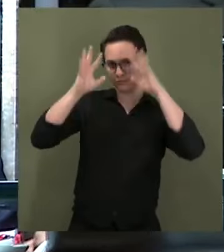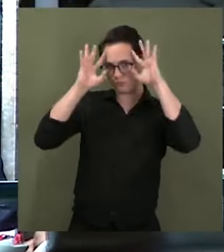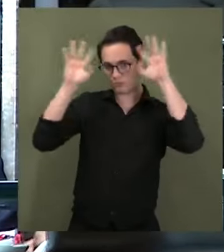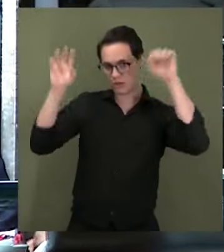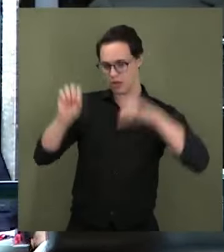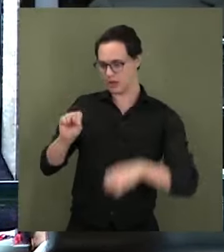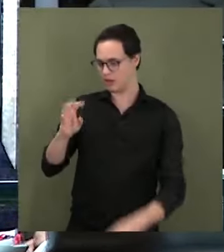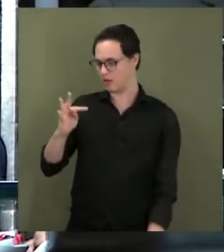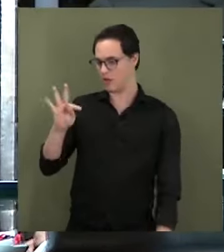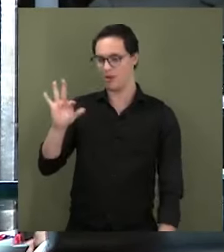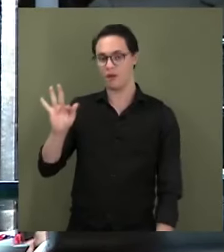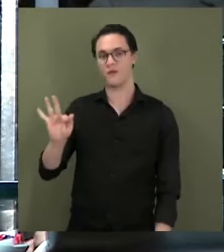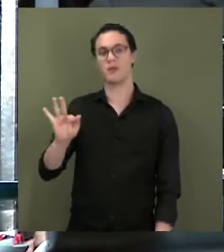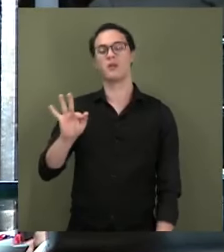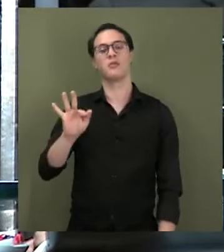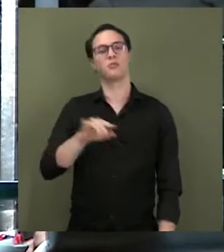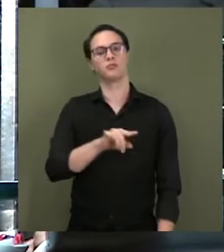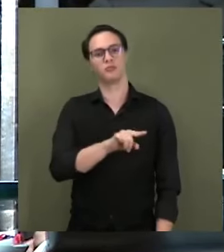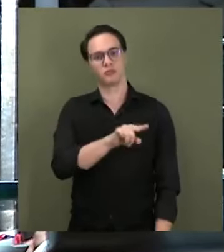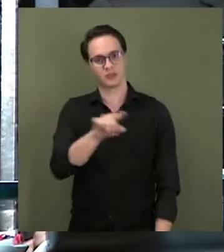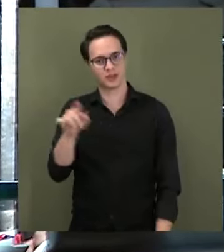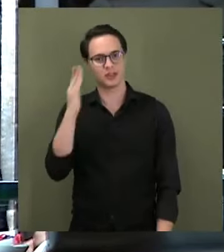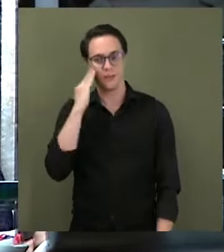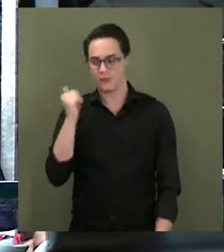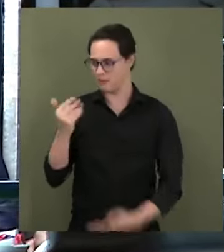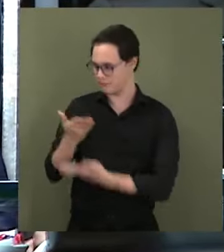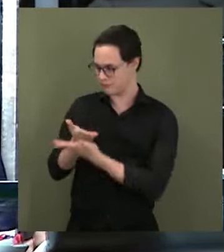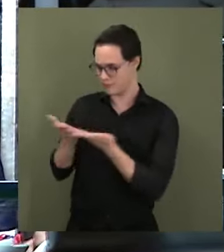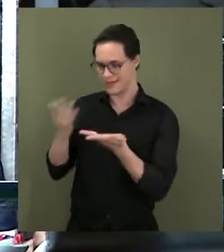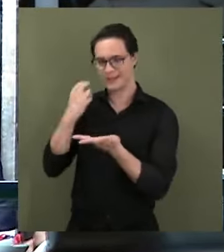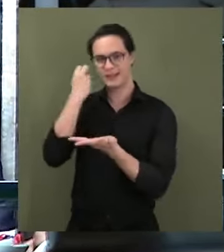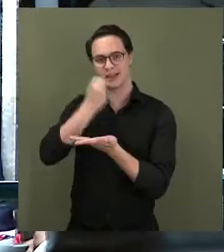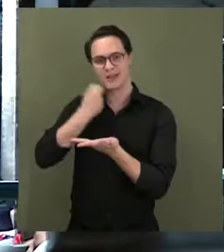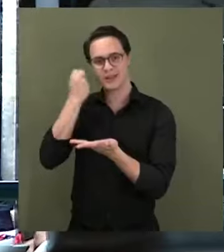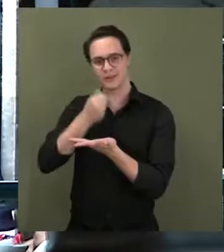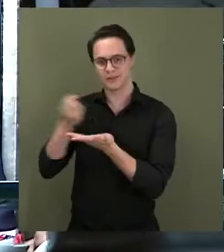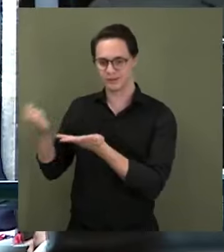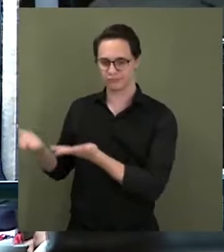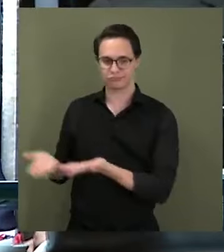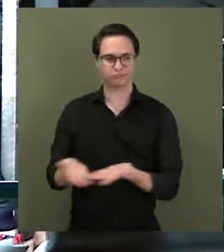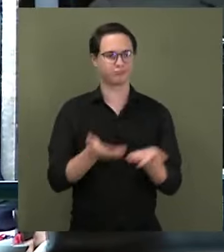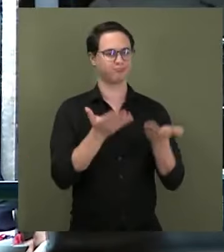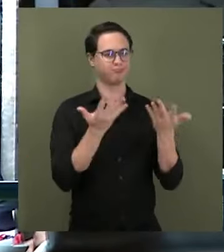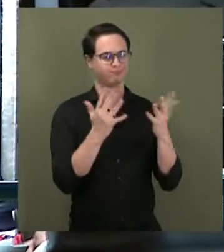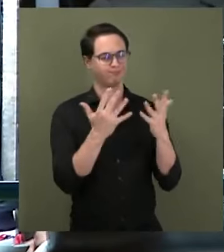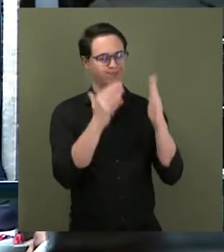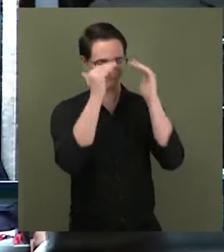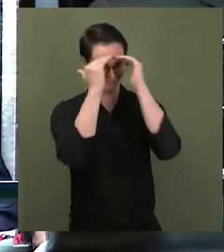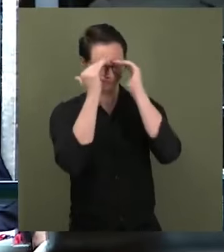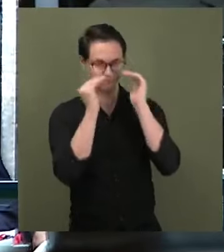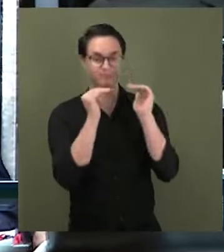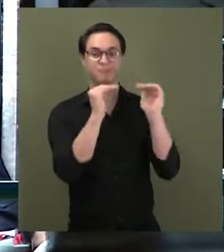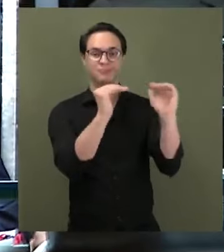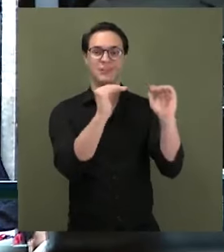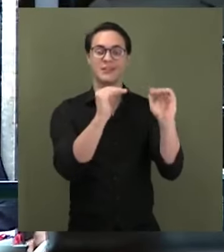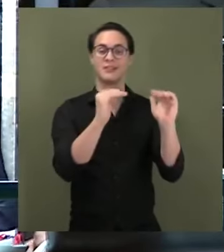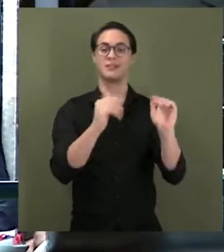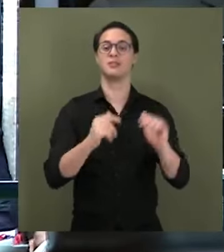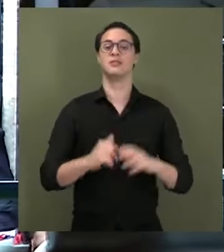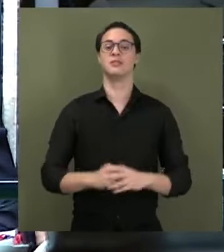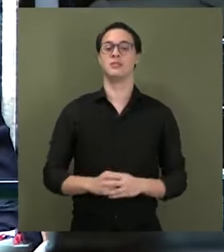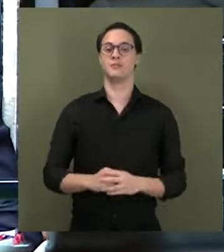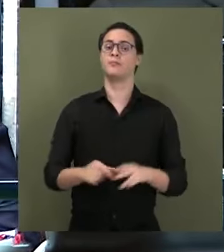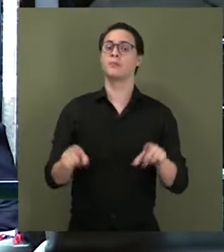e tenha, de todos os seus colegas senadores e senadoras, essa manifestação de absoluto e profundo respeito e tenha também